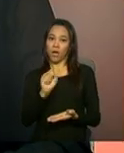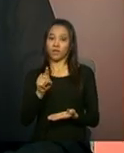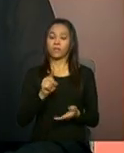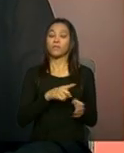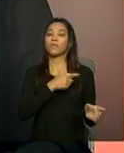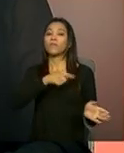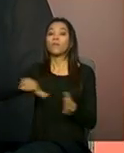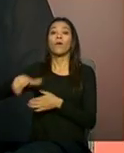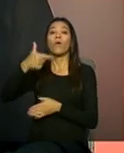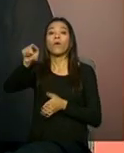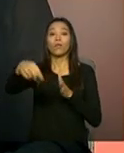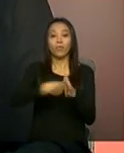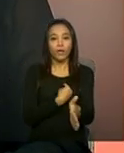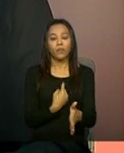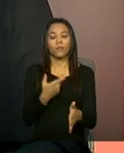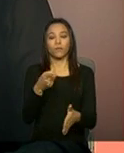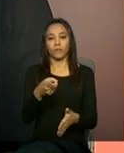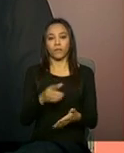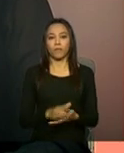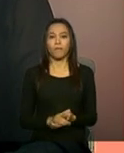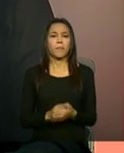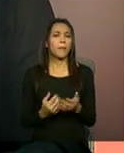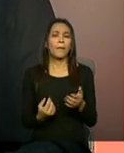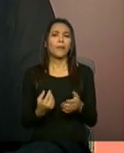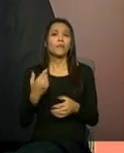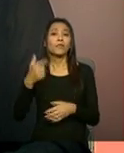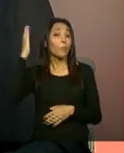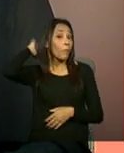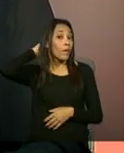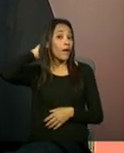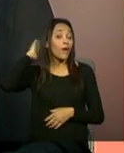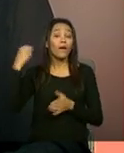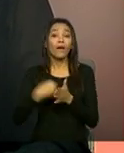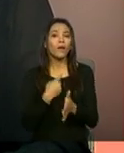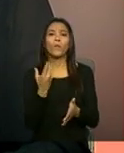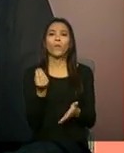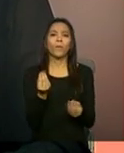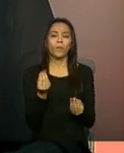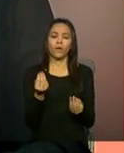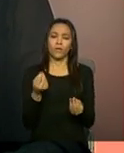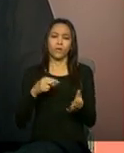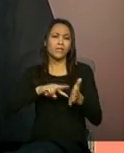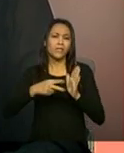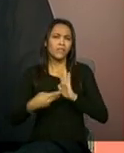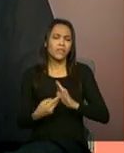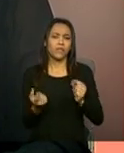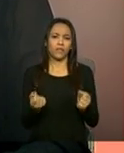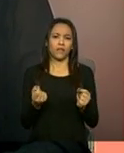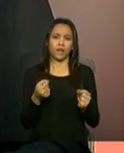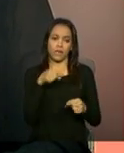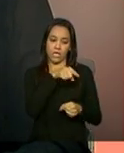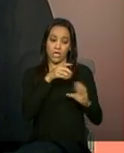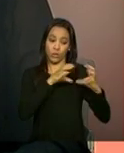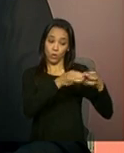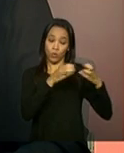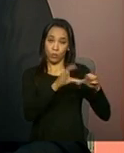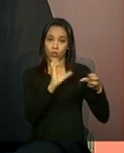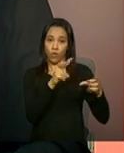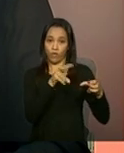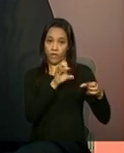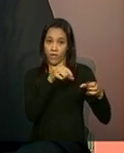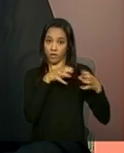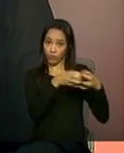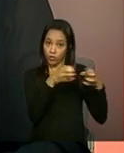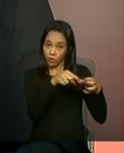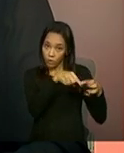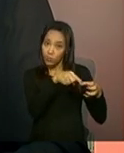Deusamira Lopes, de Santarém, Pará, pergunta o que significa dizer que o serviço de convivência e fortalecimento de vínculos